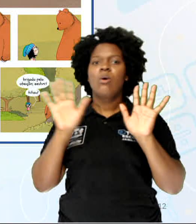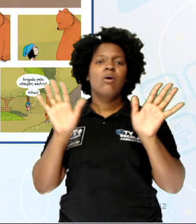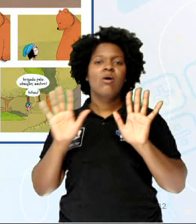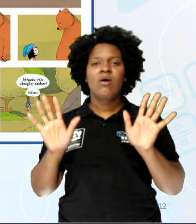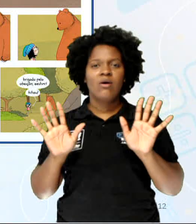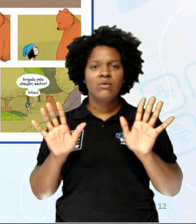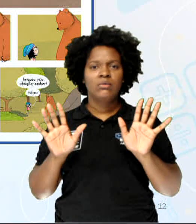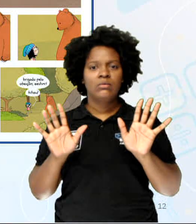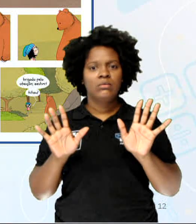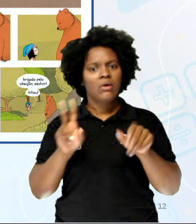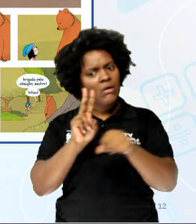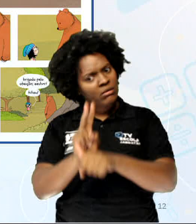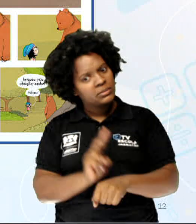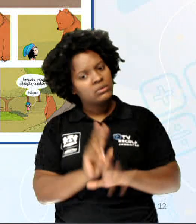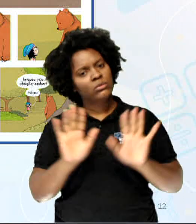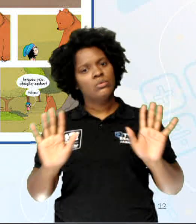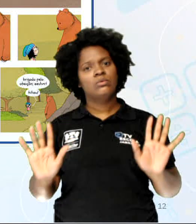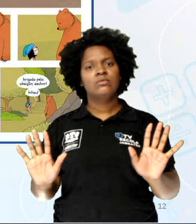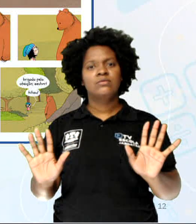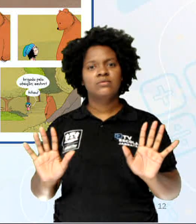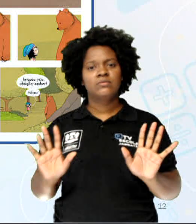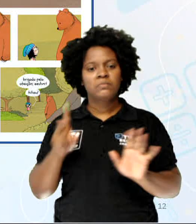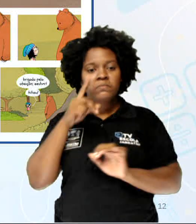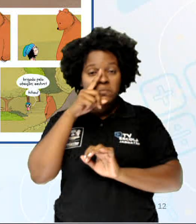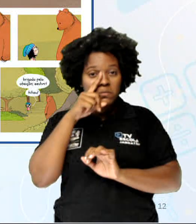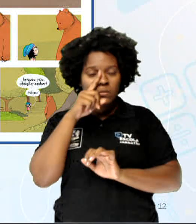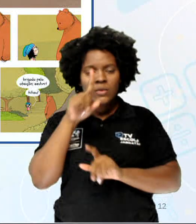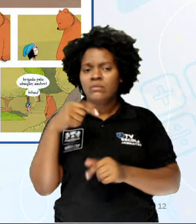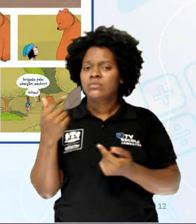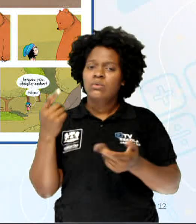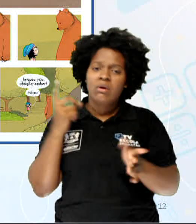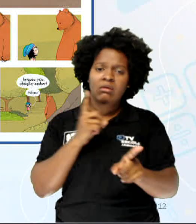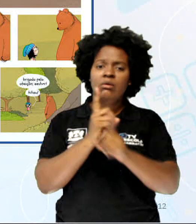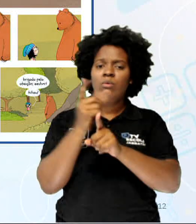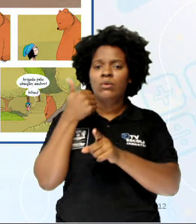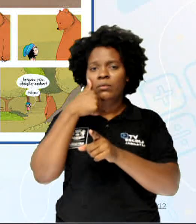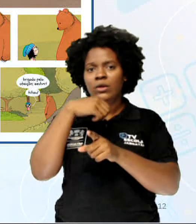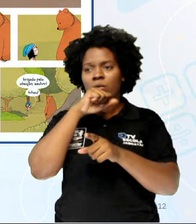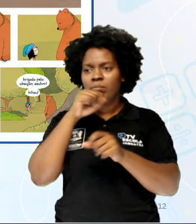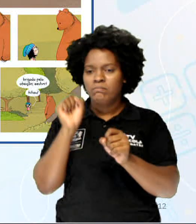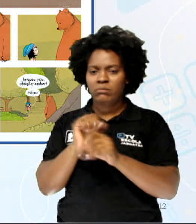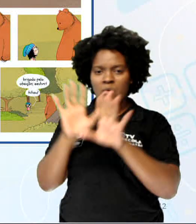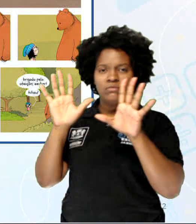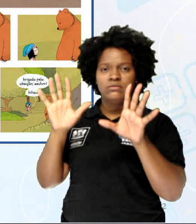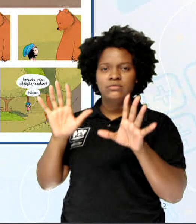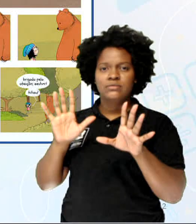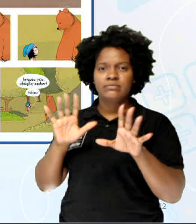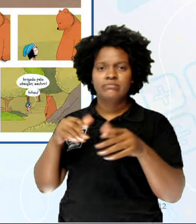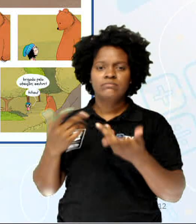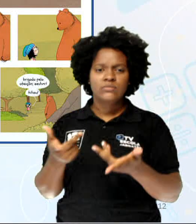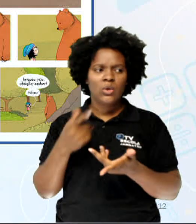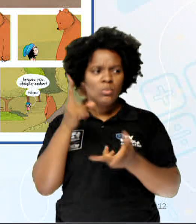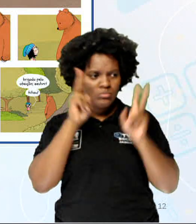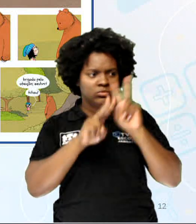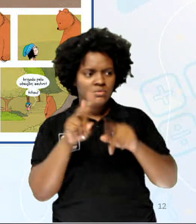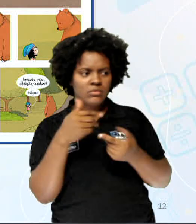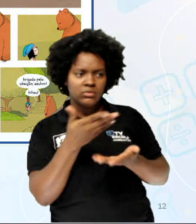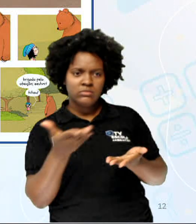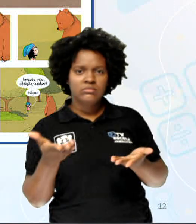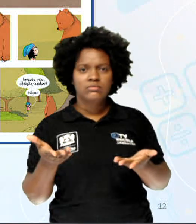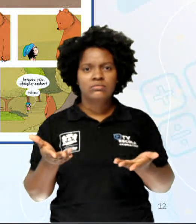É muito perigoso. Mas eu só quero achar meus pais. Clofte! Então, o senhor viu eles?